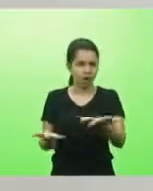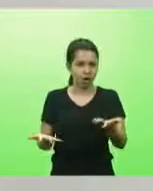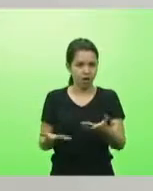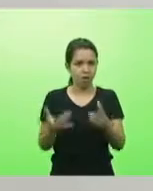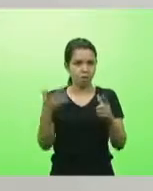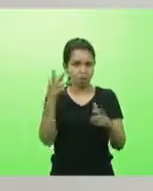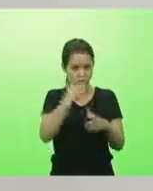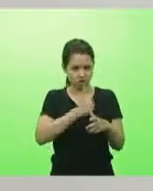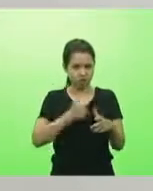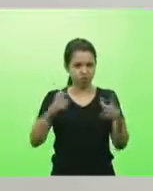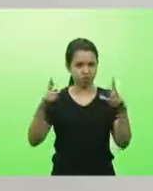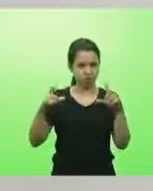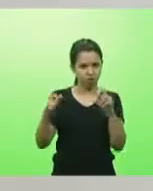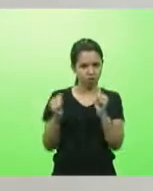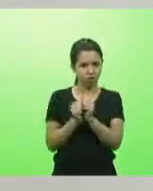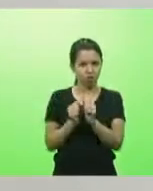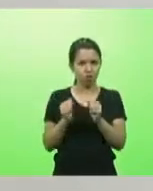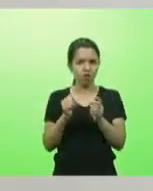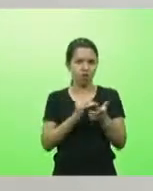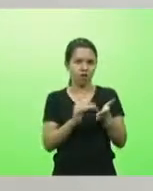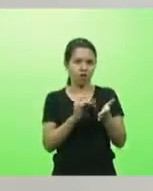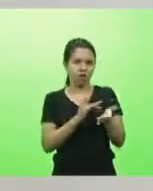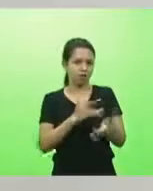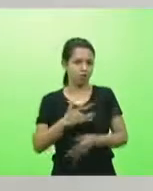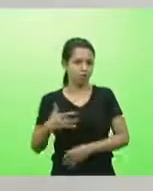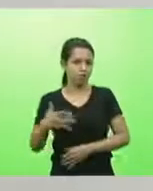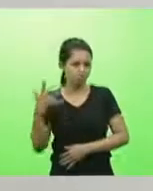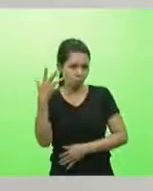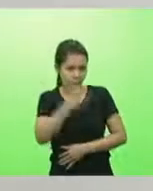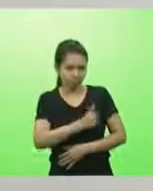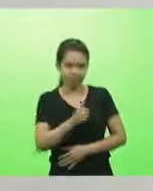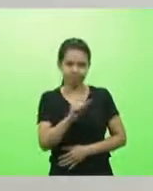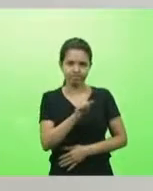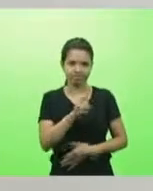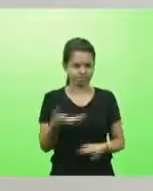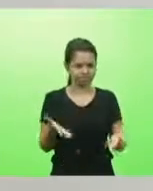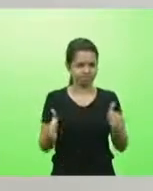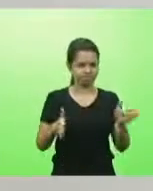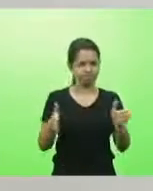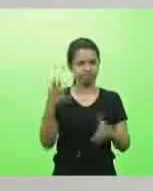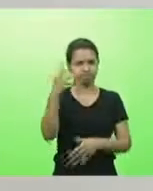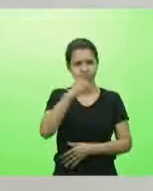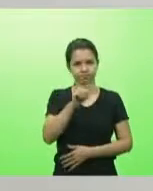foto com o secretário da saúde. Não é bonito. Nesse momento, não é bonito, deputado Lima.